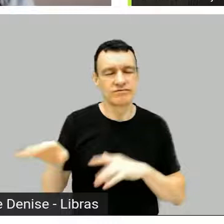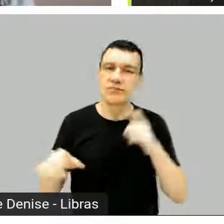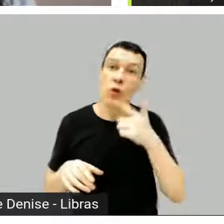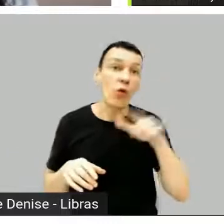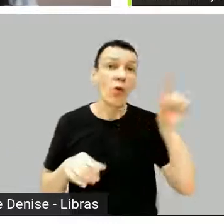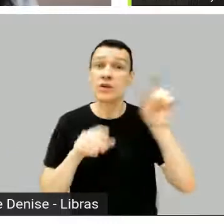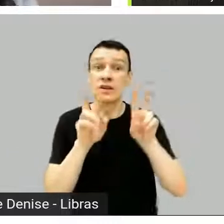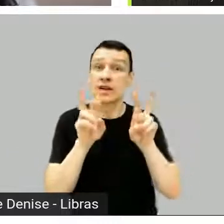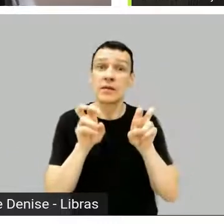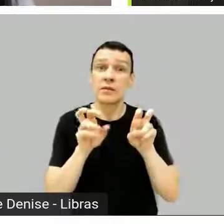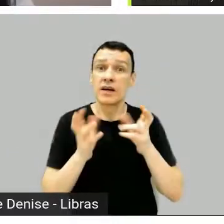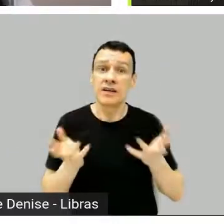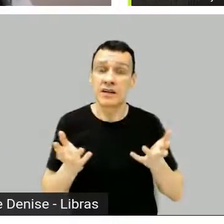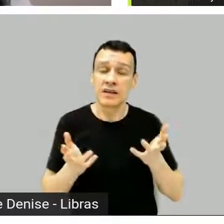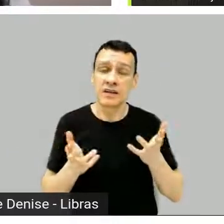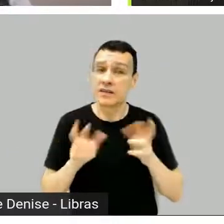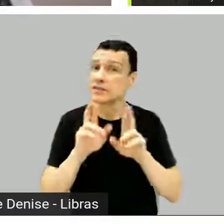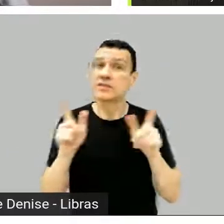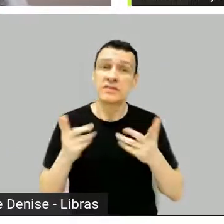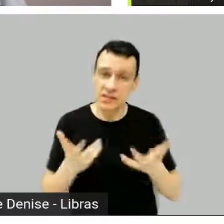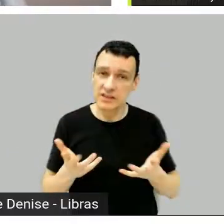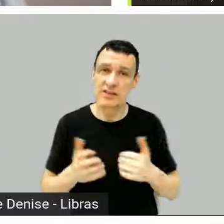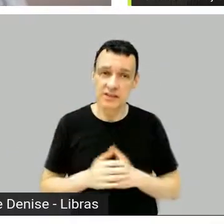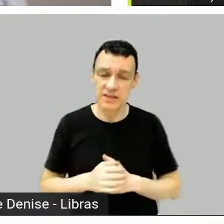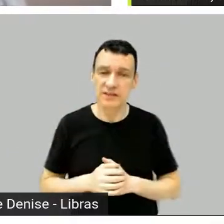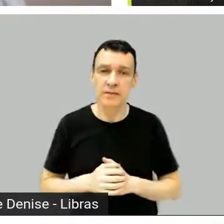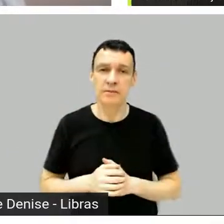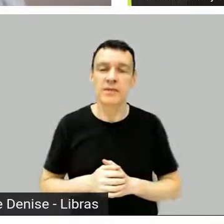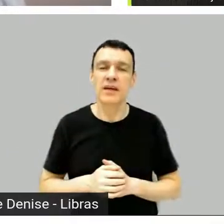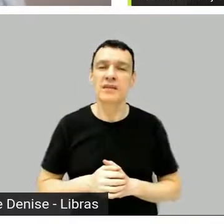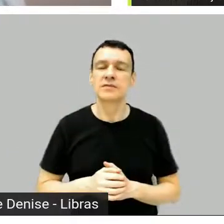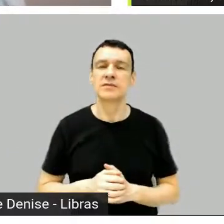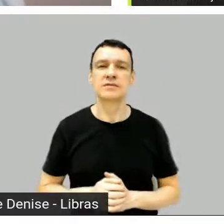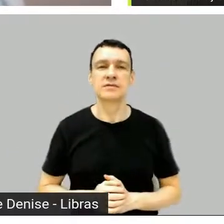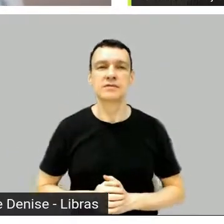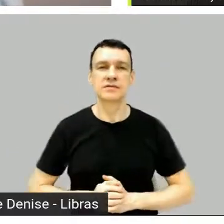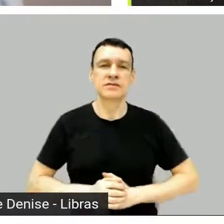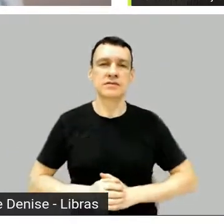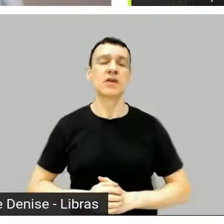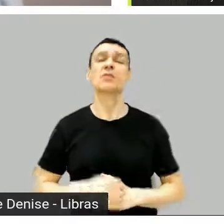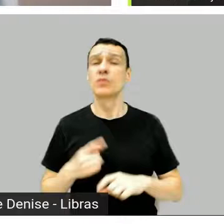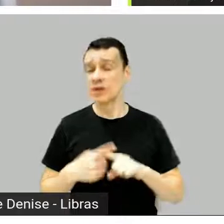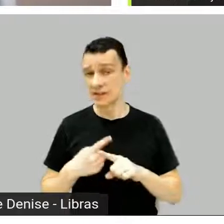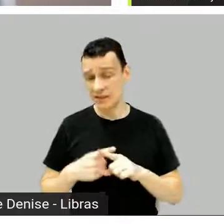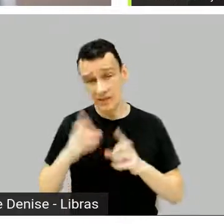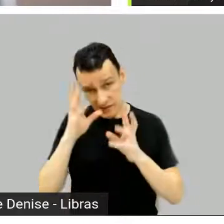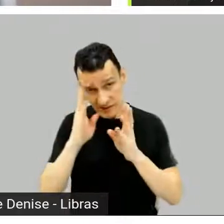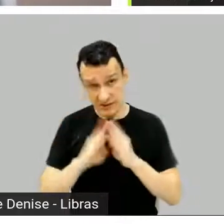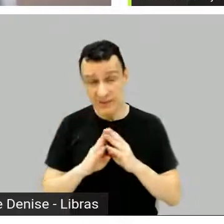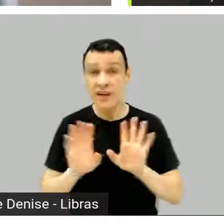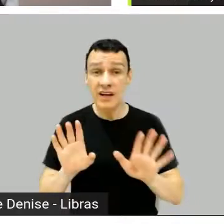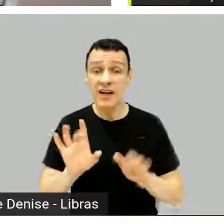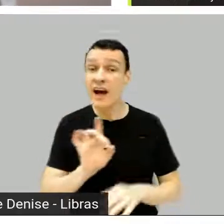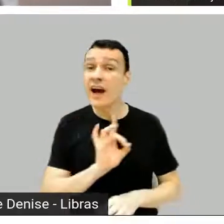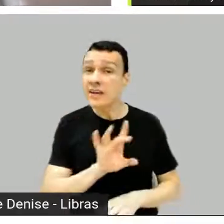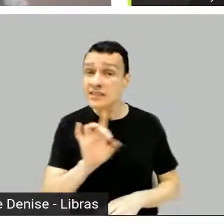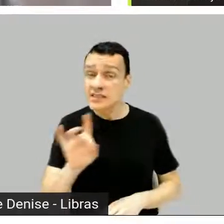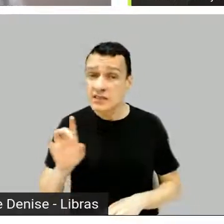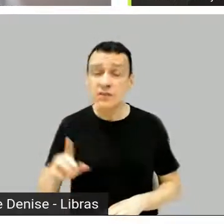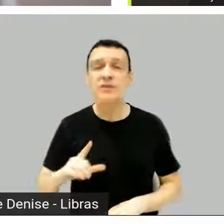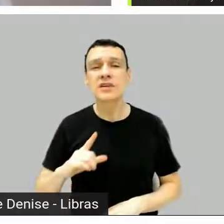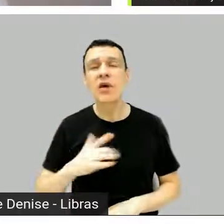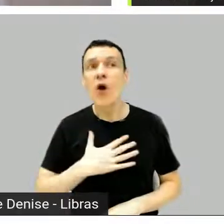quer... O que você faria? E essa pergunta é interessante, né, Davi? Então, eu queria saber de você, assim, se você